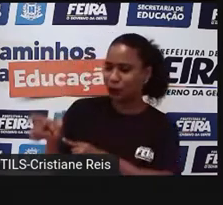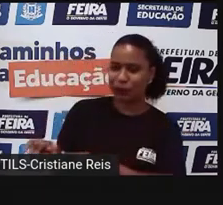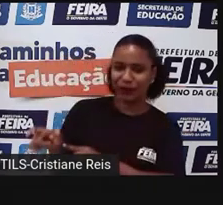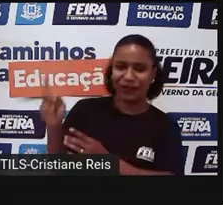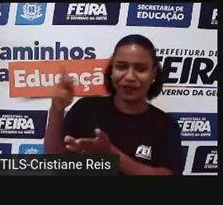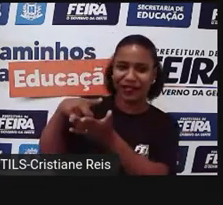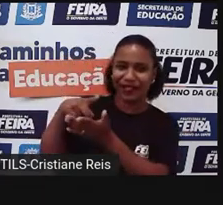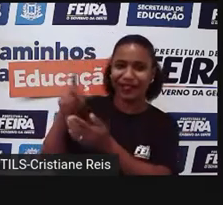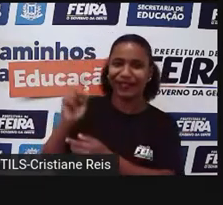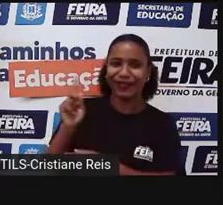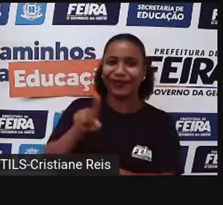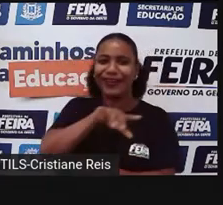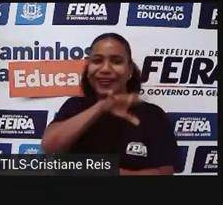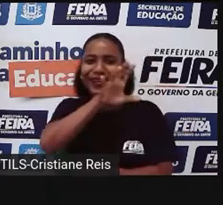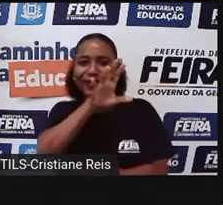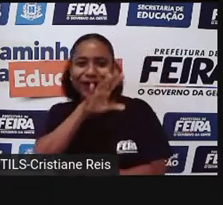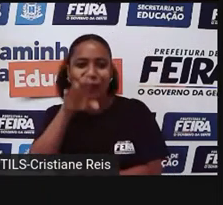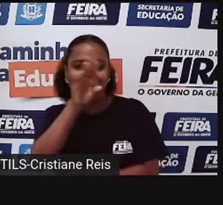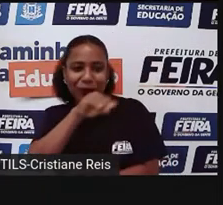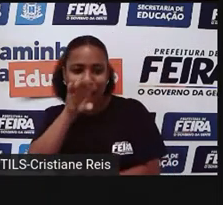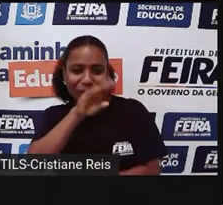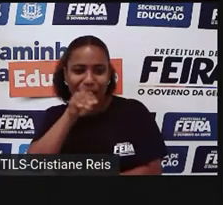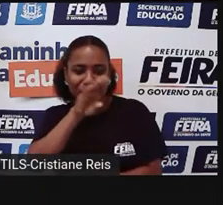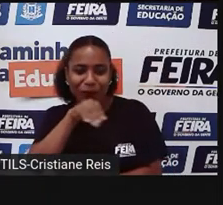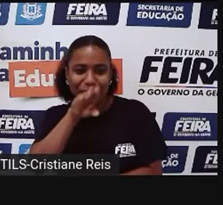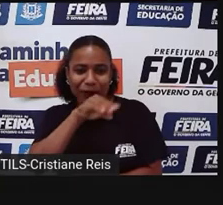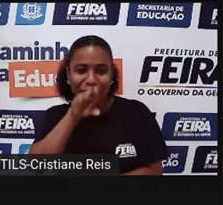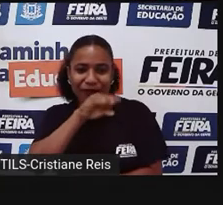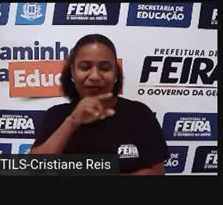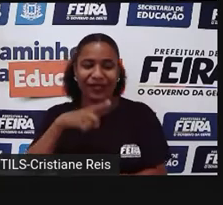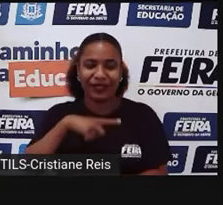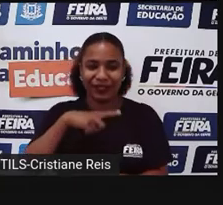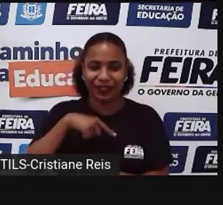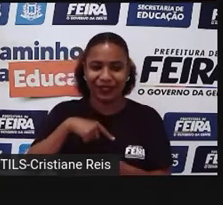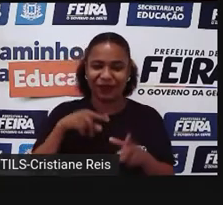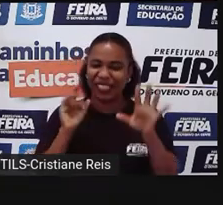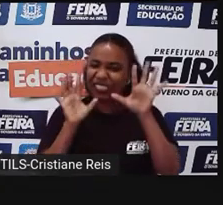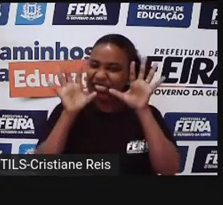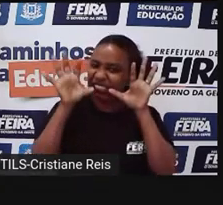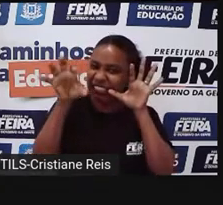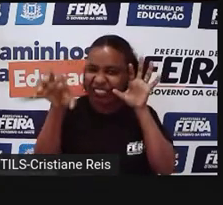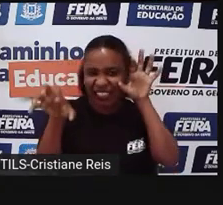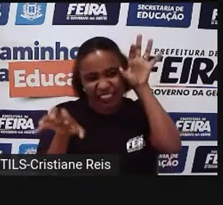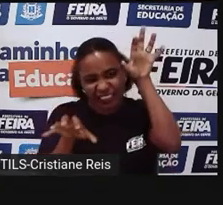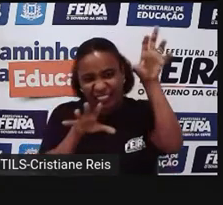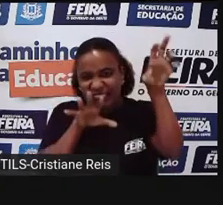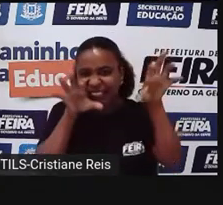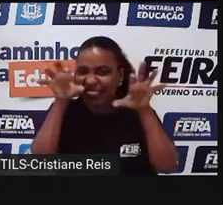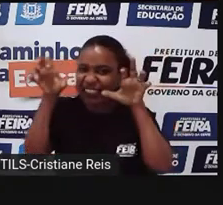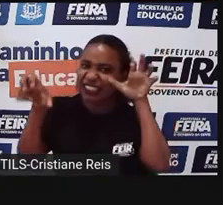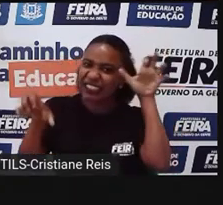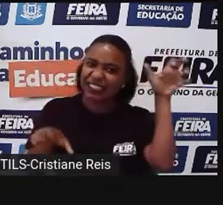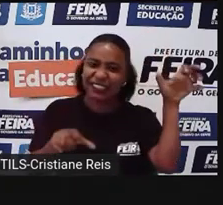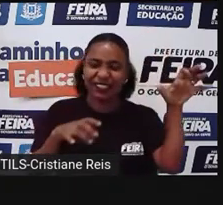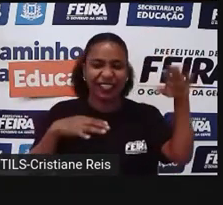falantes, ou seres assim, híbridos, como é o caso da esfinge, Cabeça de mulher, imagina um ser e corpo